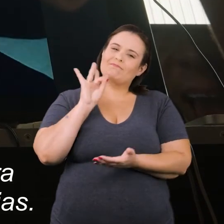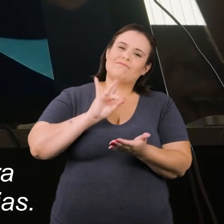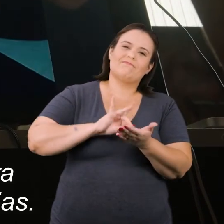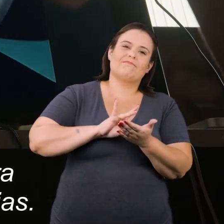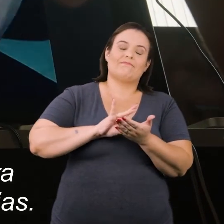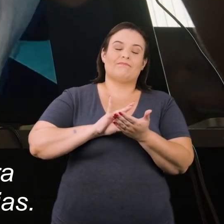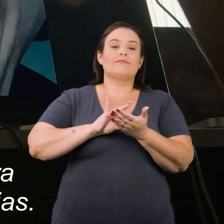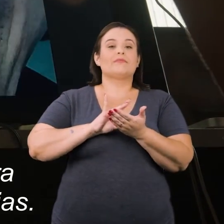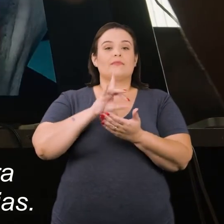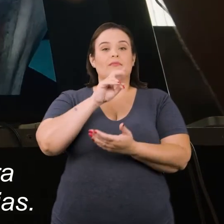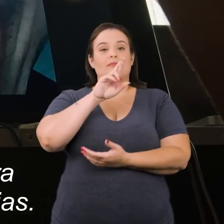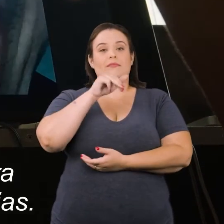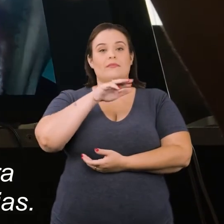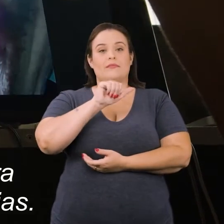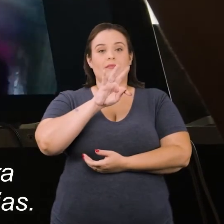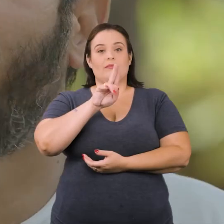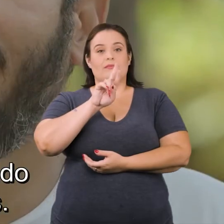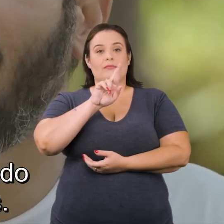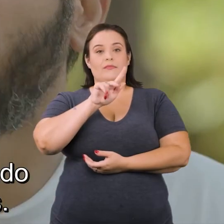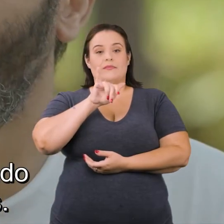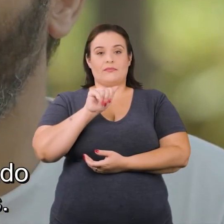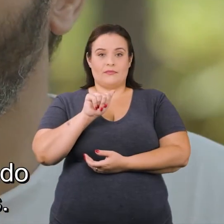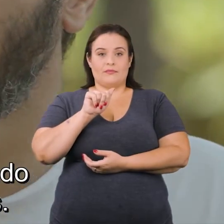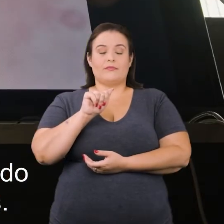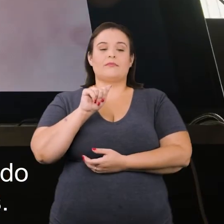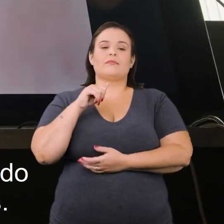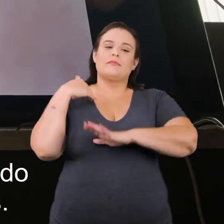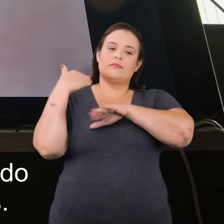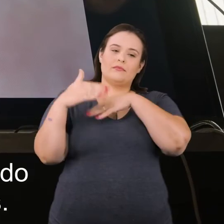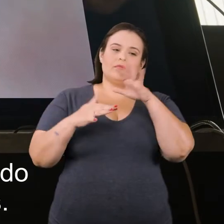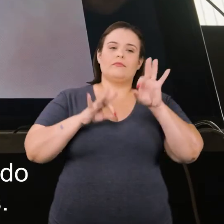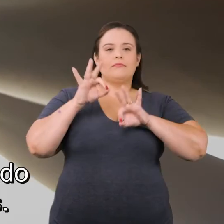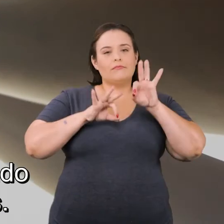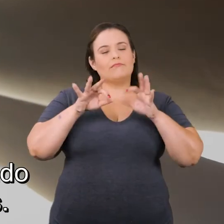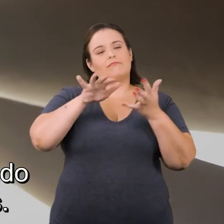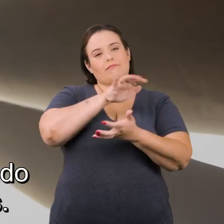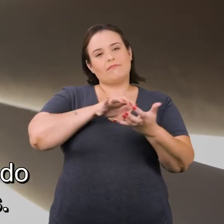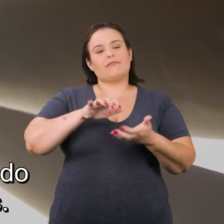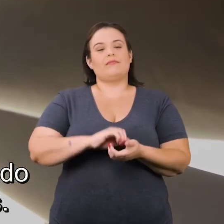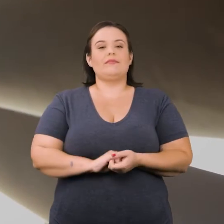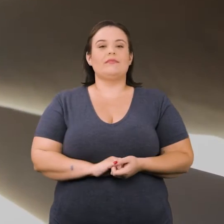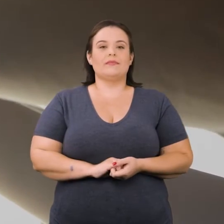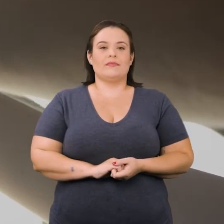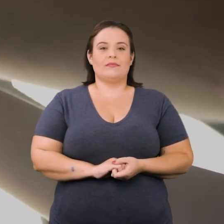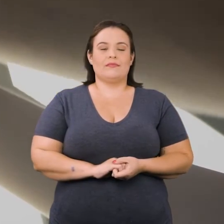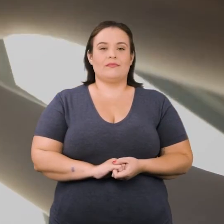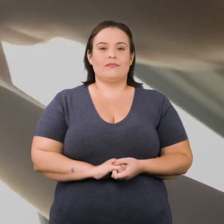a efetivação dessas dramaturgias. Para ir aos poucos encontrando o ordenamento daquele caos.